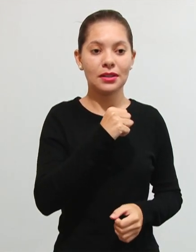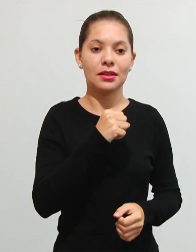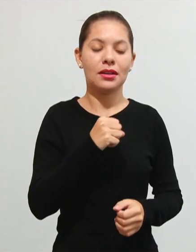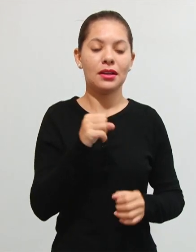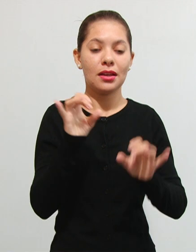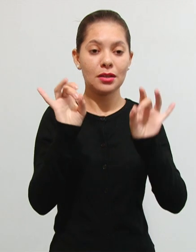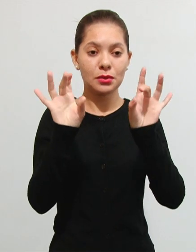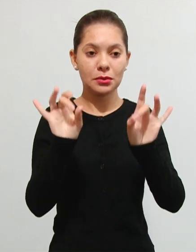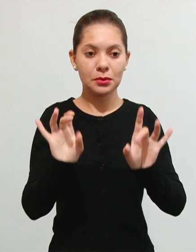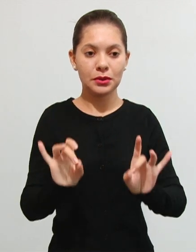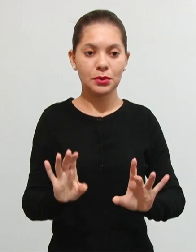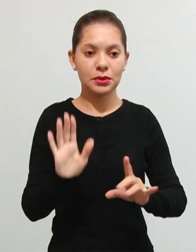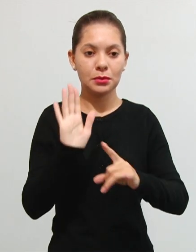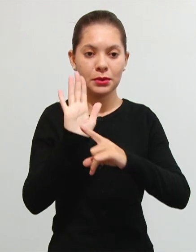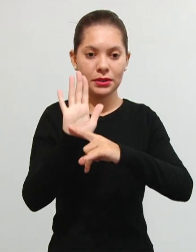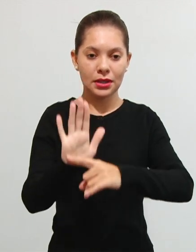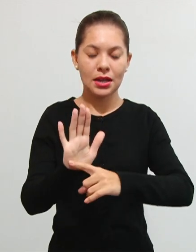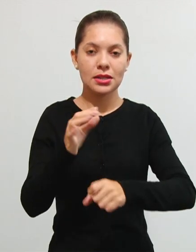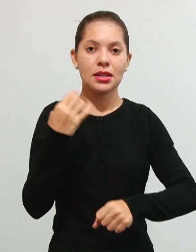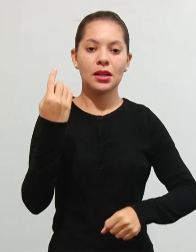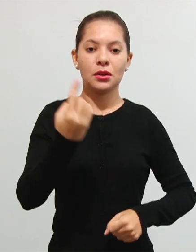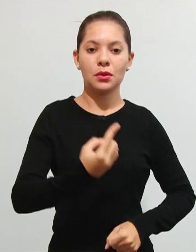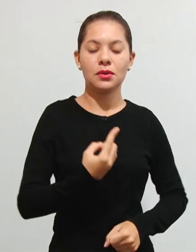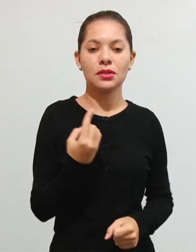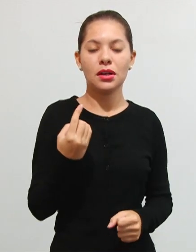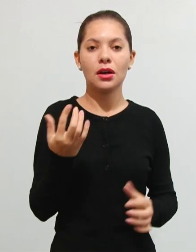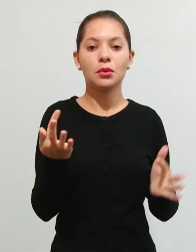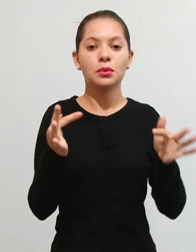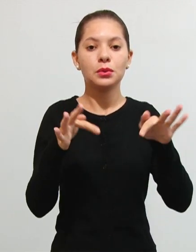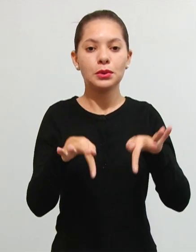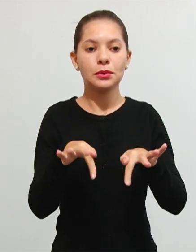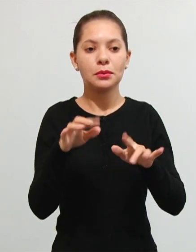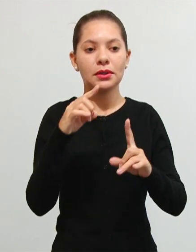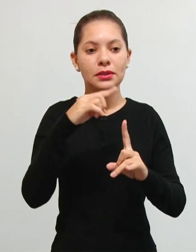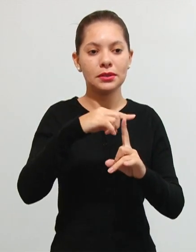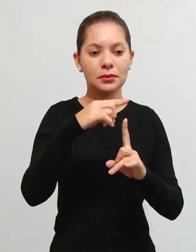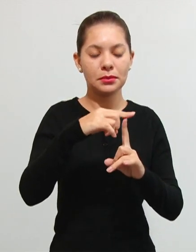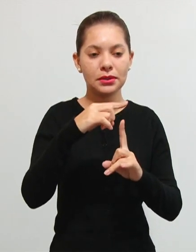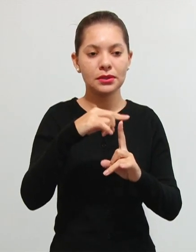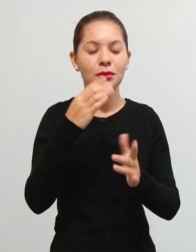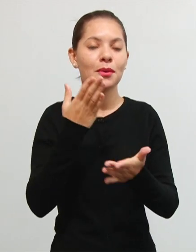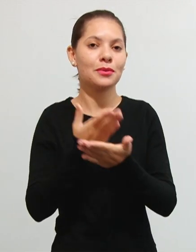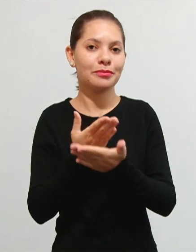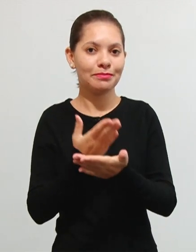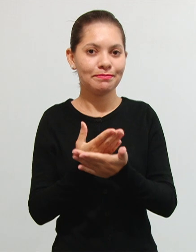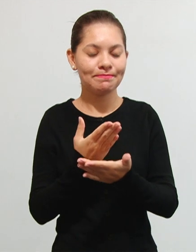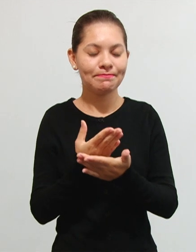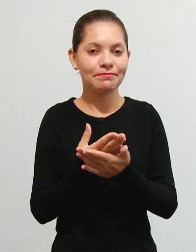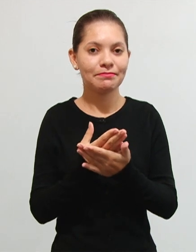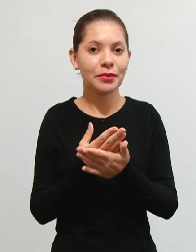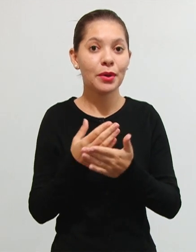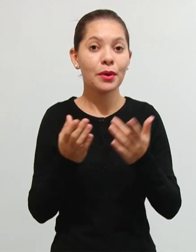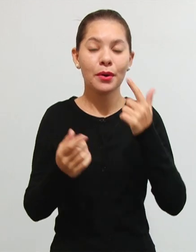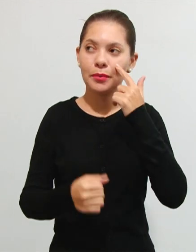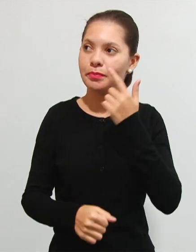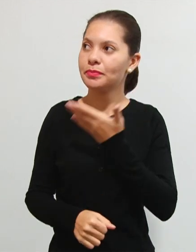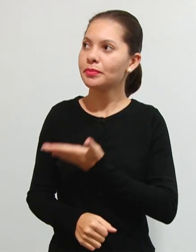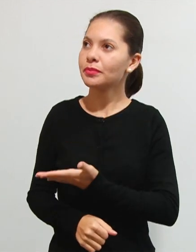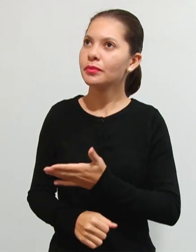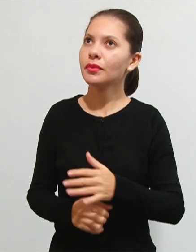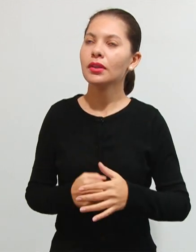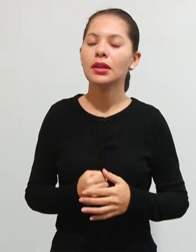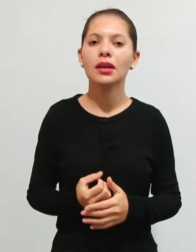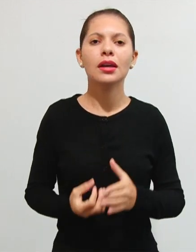especiais a nossa última espécie tributária aqui do nosso estudo né olha só essas contribuições especiais elas